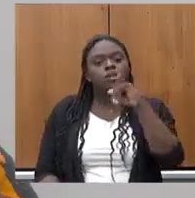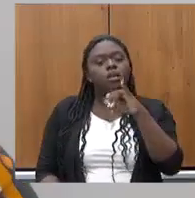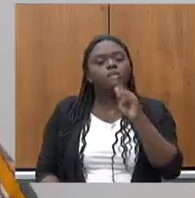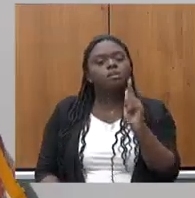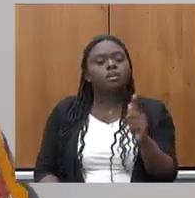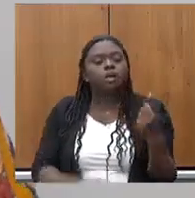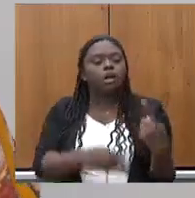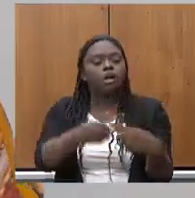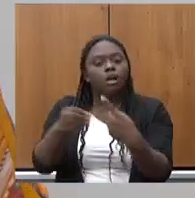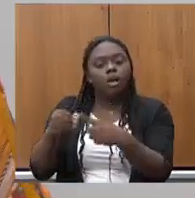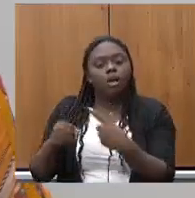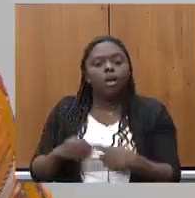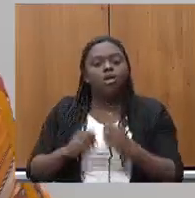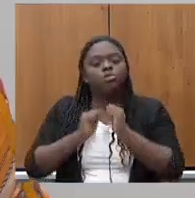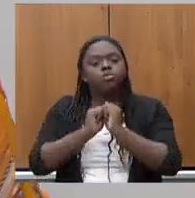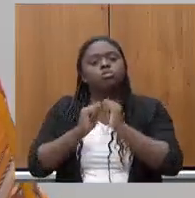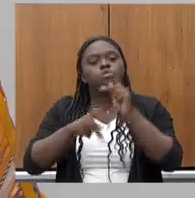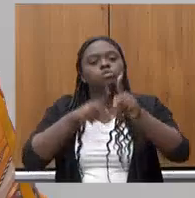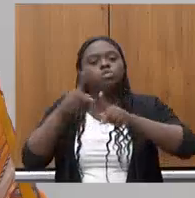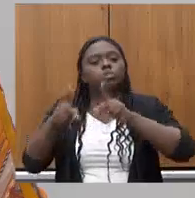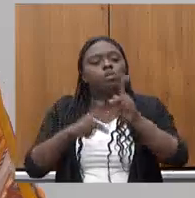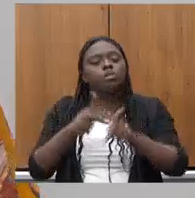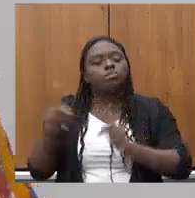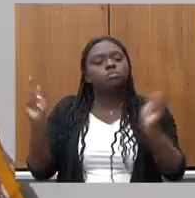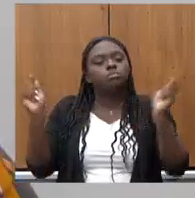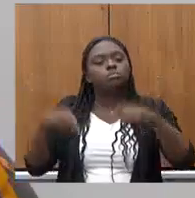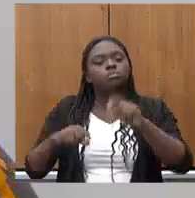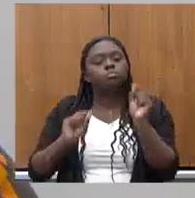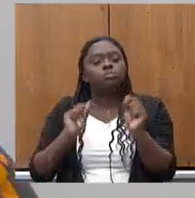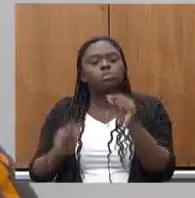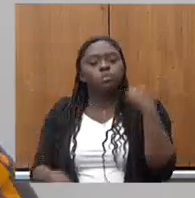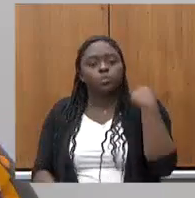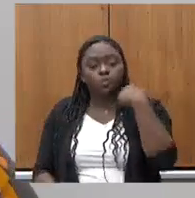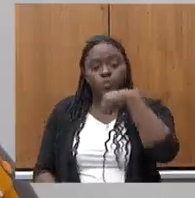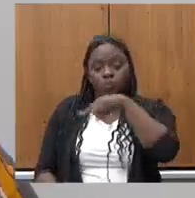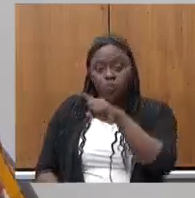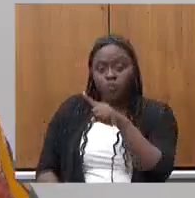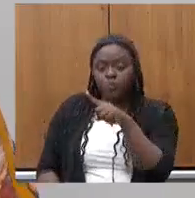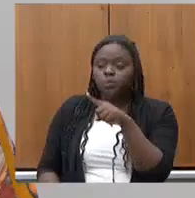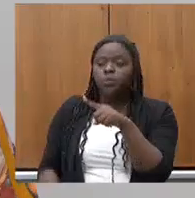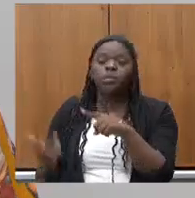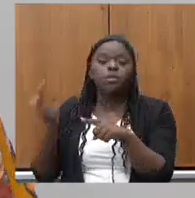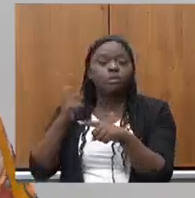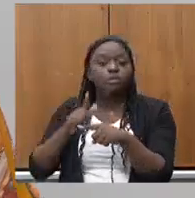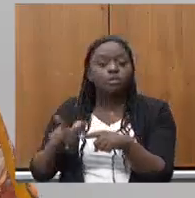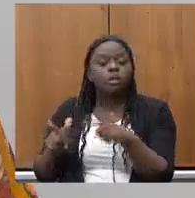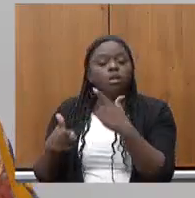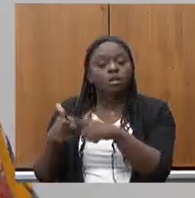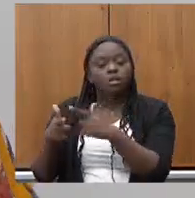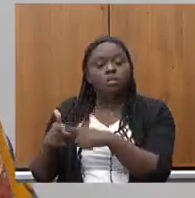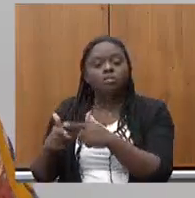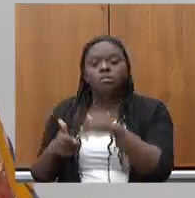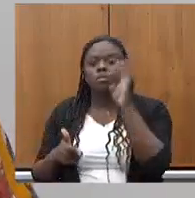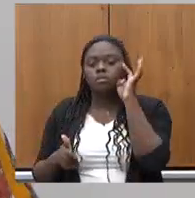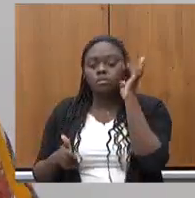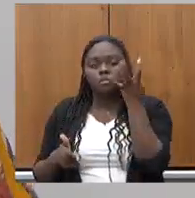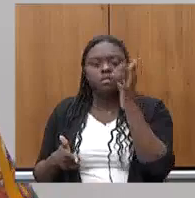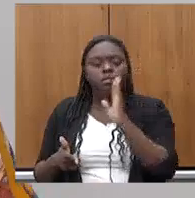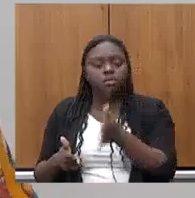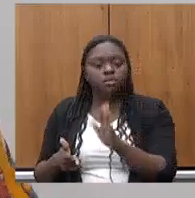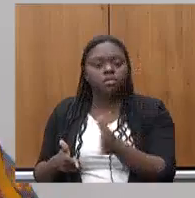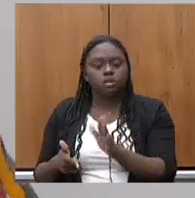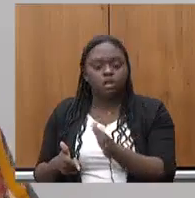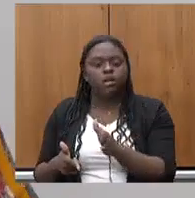da Semig de juntar a população para que ela pudesse ir à Semig e pudesse ter os seus problemas resolvidos a